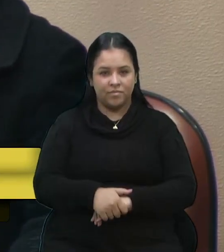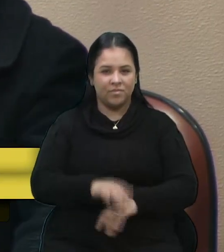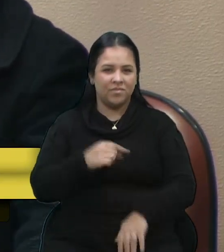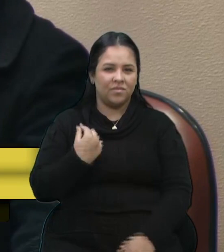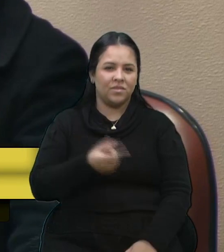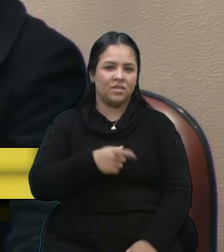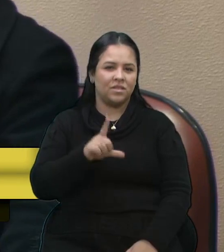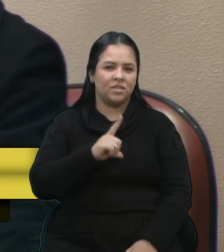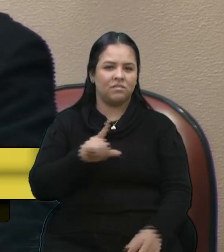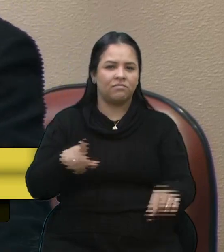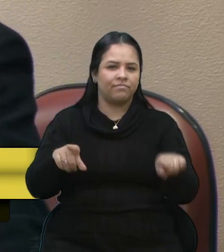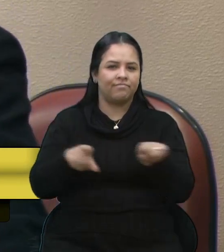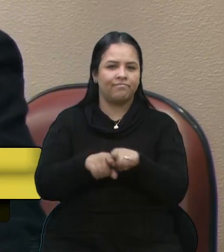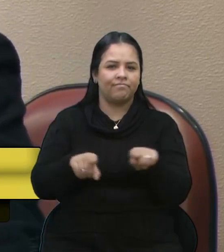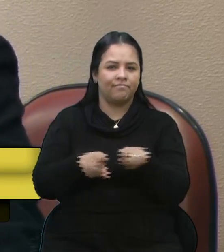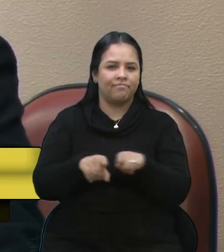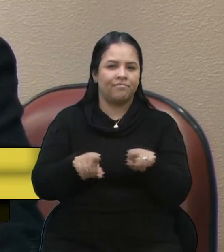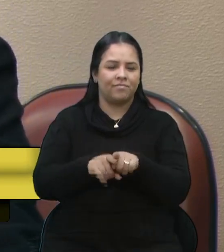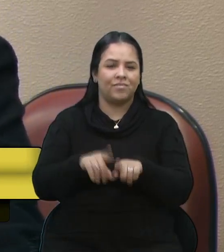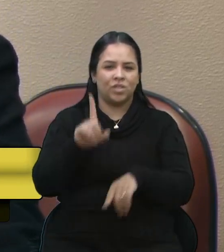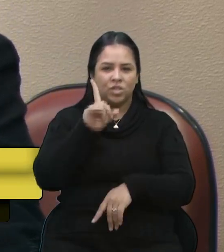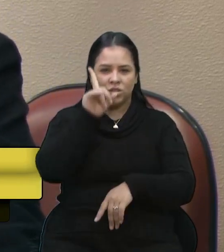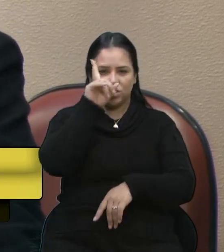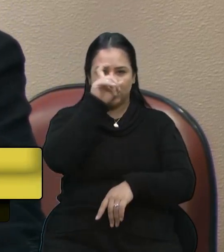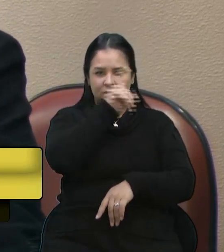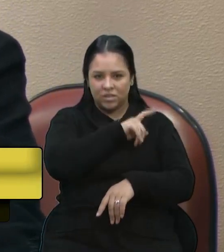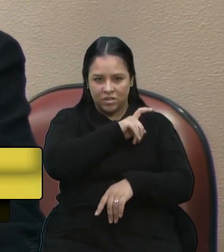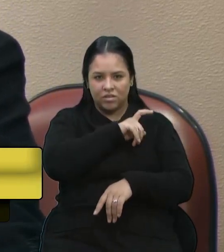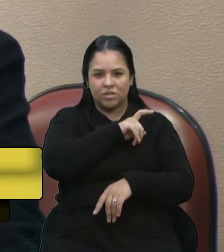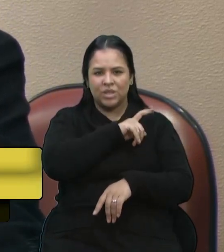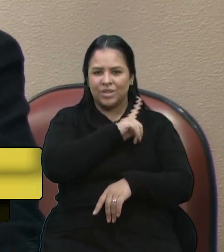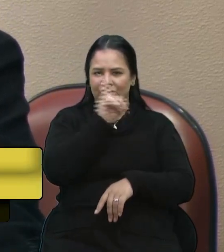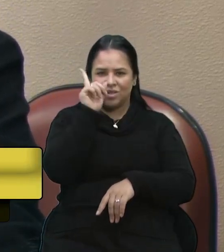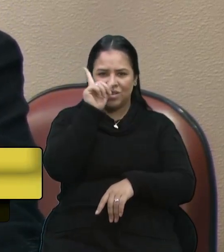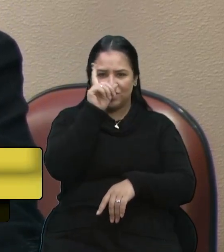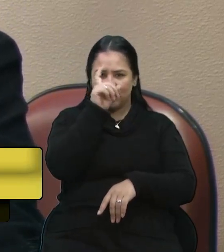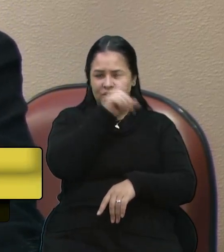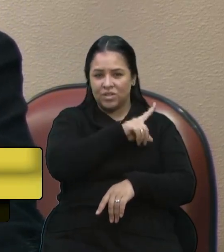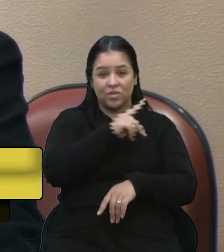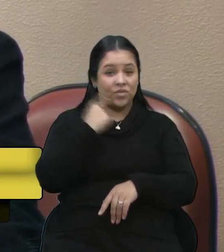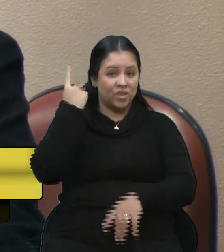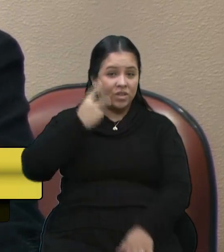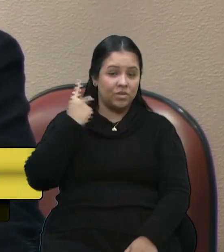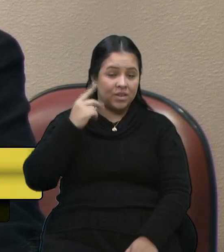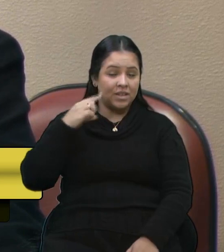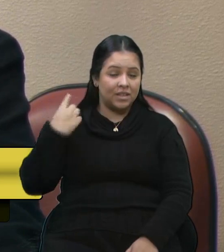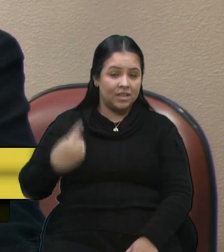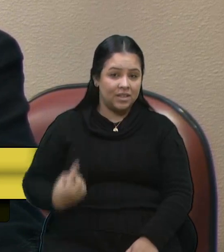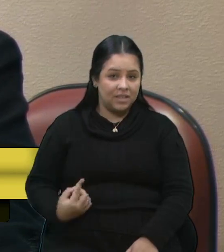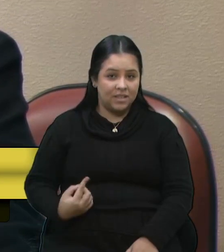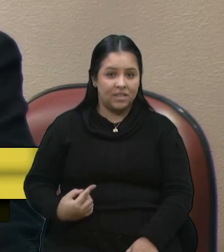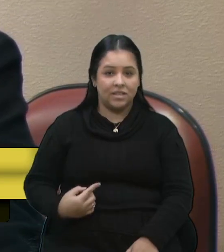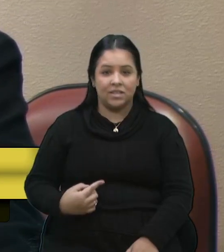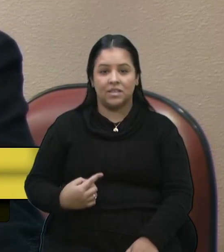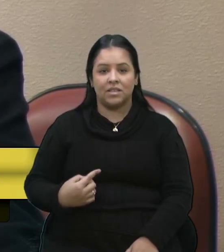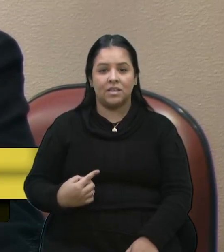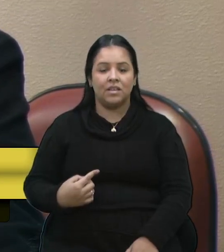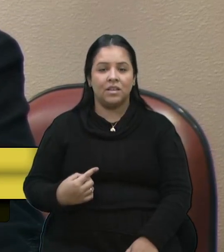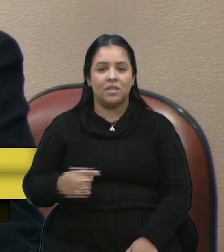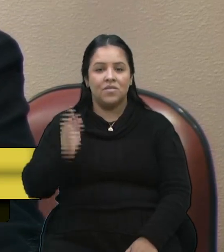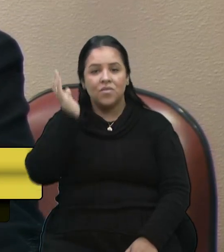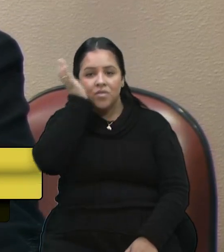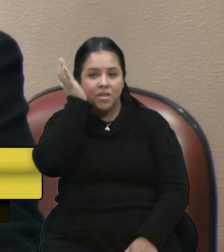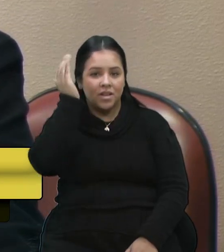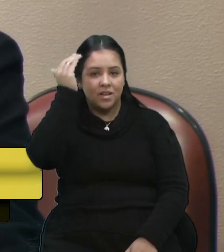tínhamos também dificuldades tremendas, vereadora Denise, vereador Felipe, de muitas vezes